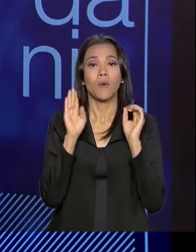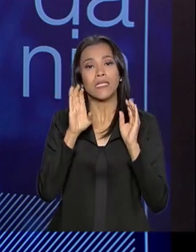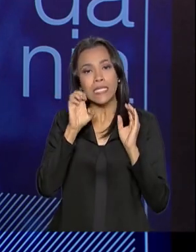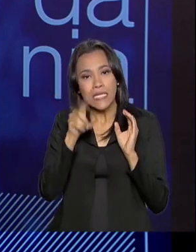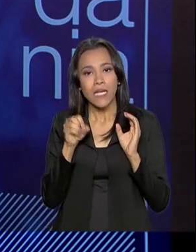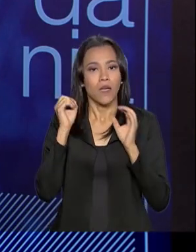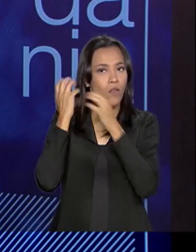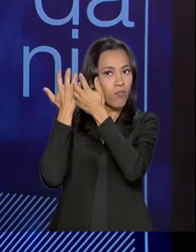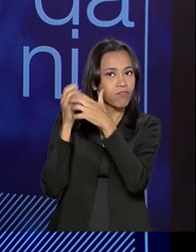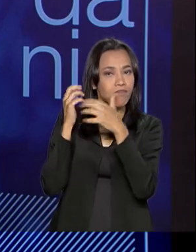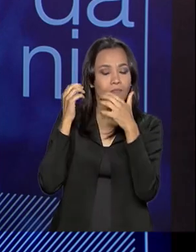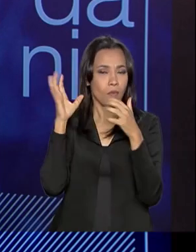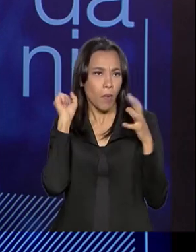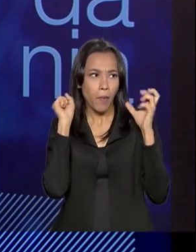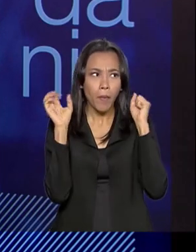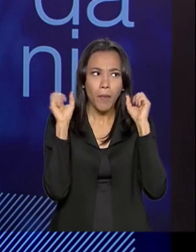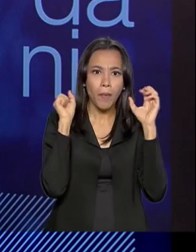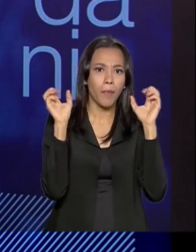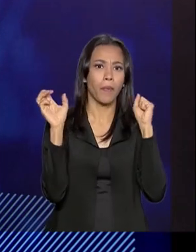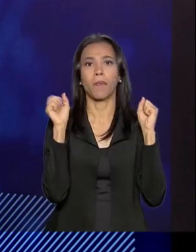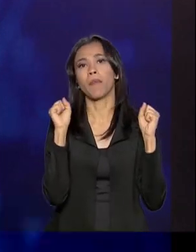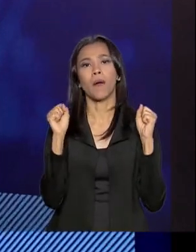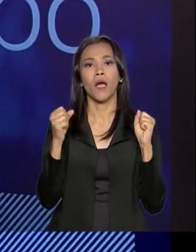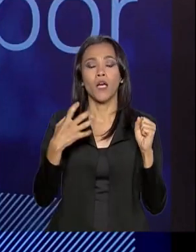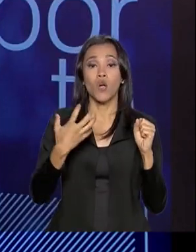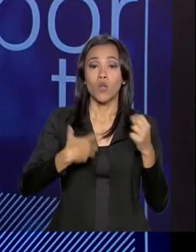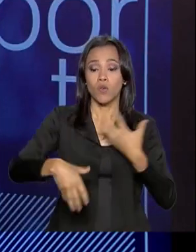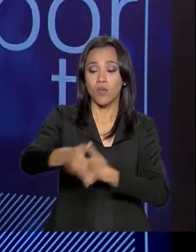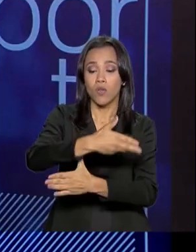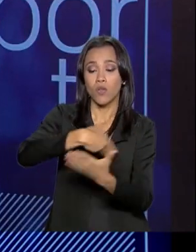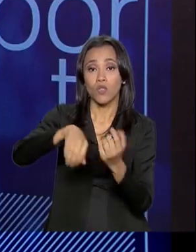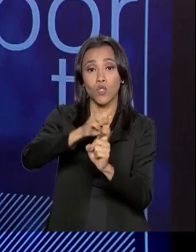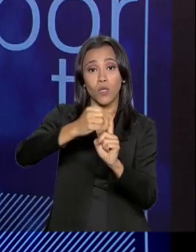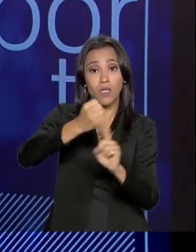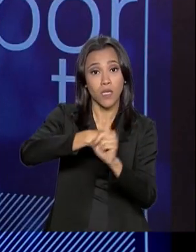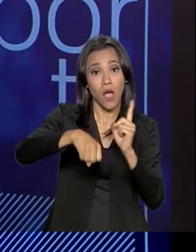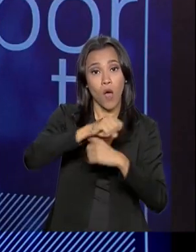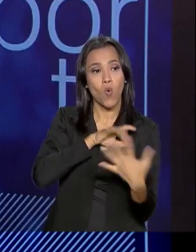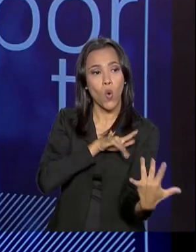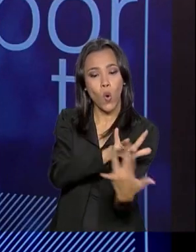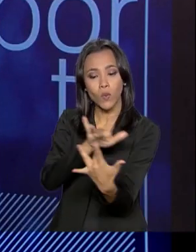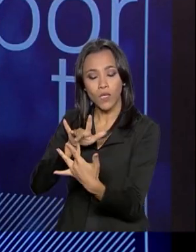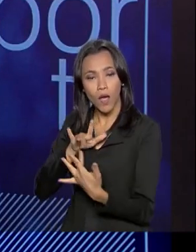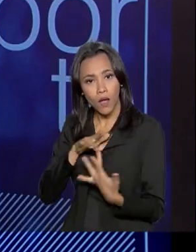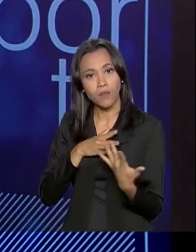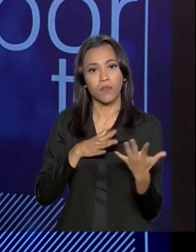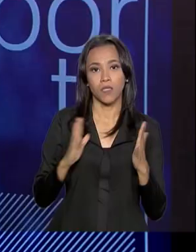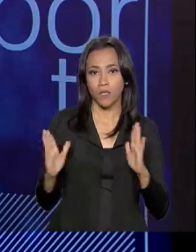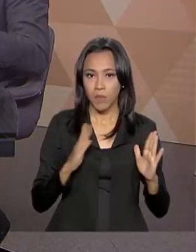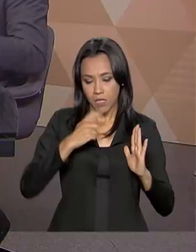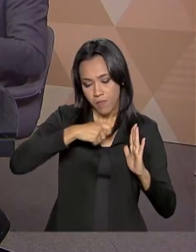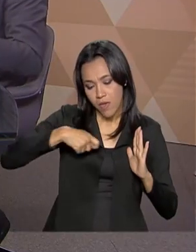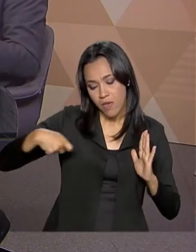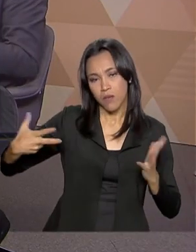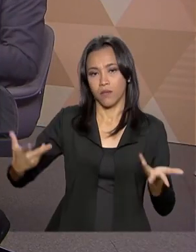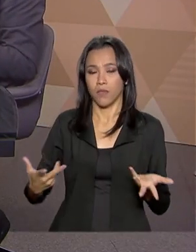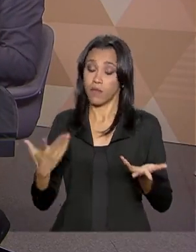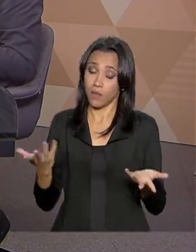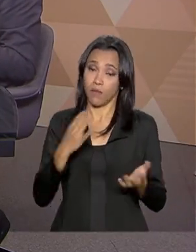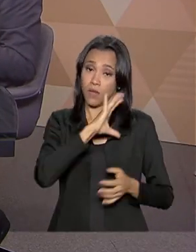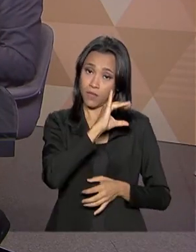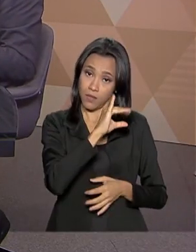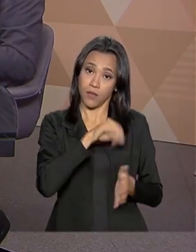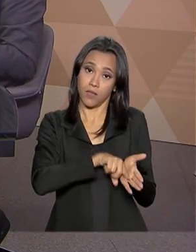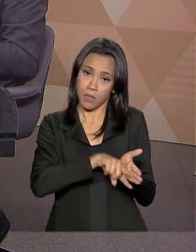socioemocional se organiza nos primeiros 18 meses. Então, tudo isso é um processo que tem que ser entendido. Agora a ciência está